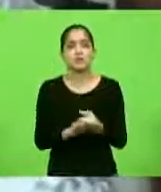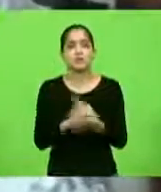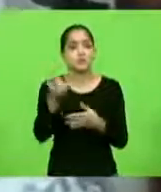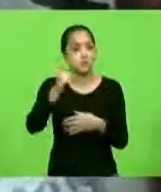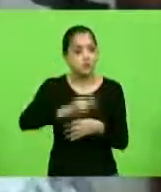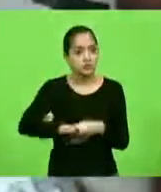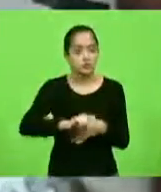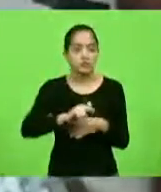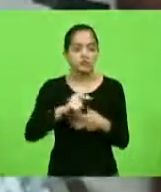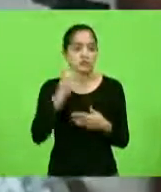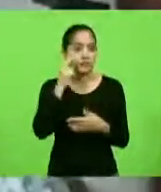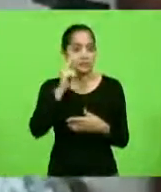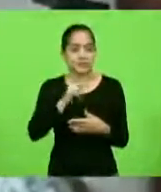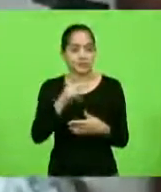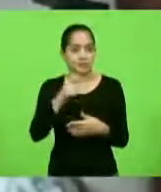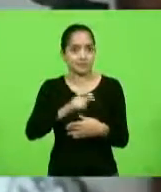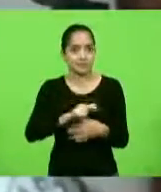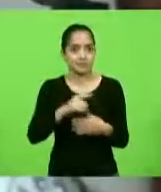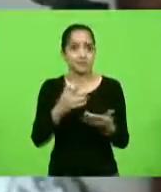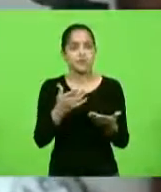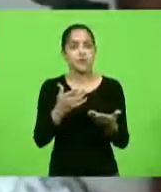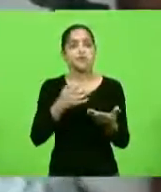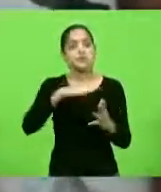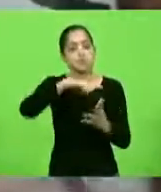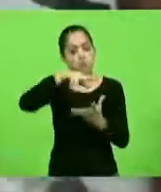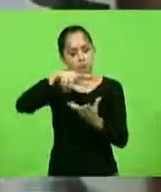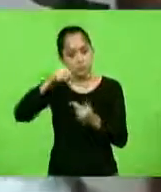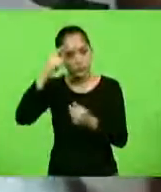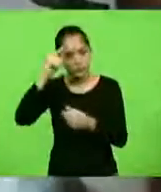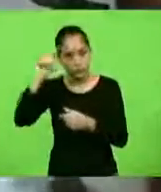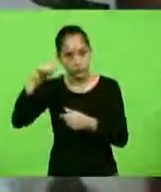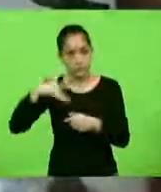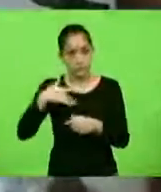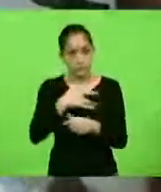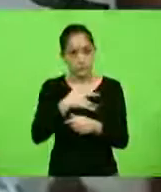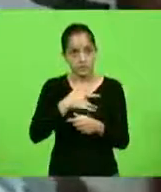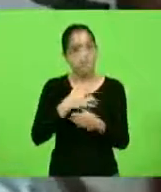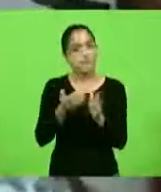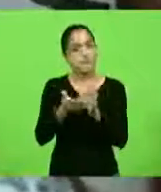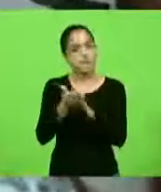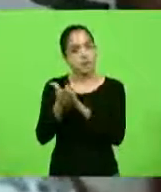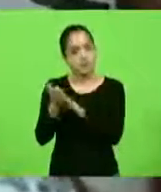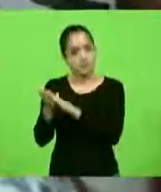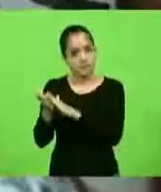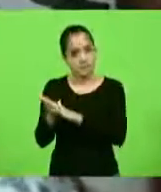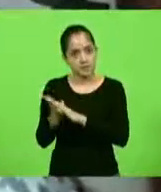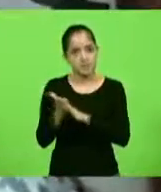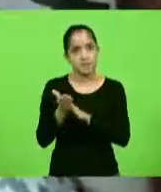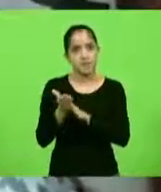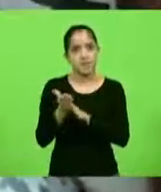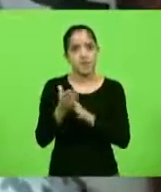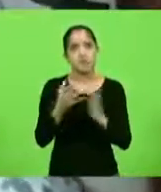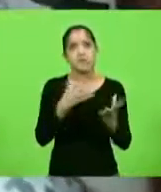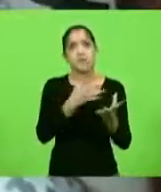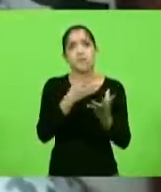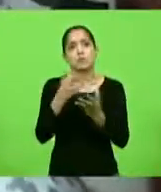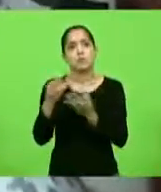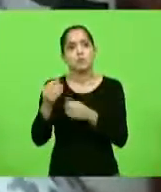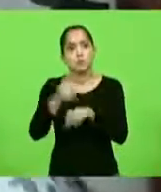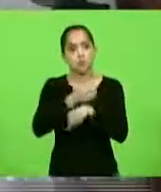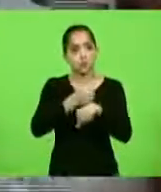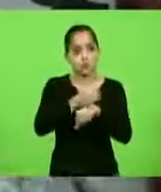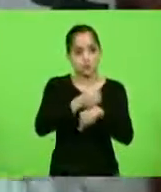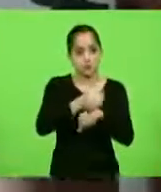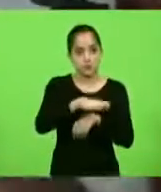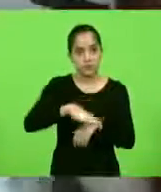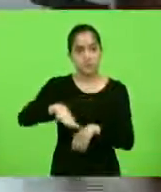Entende? Eu queria também, no Dia Mundial da Saúde, parabenizar, deputado, a todos os profissionais da saúde,